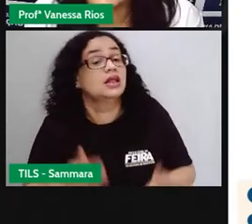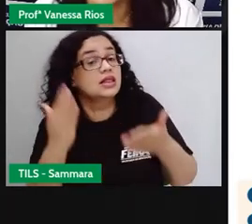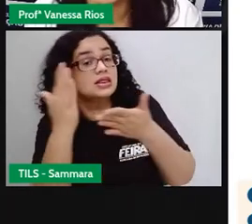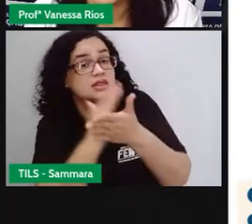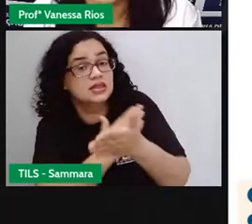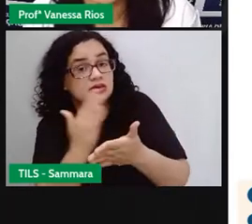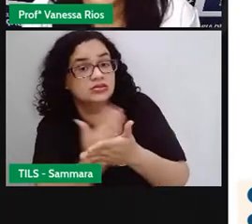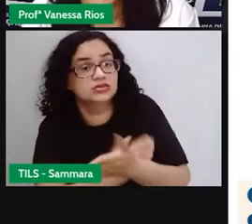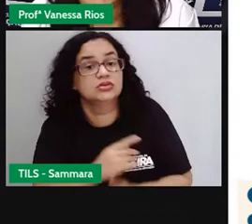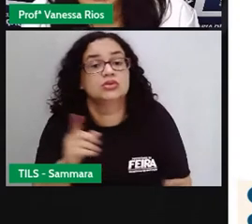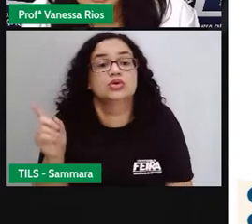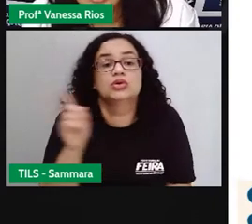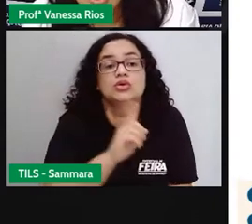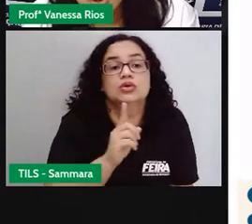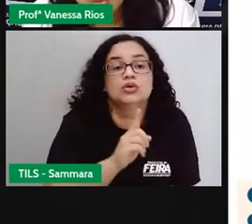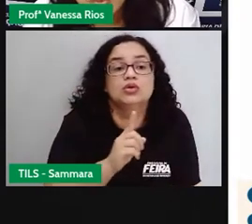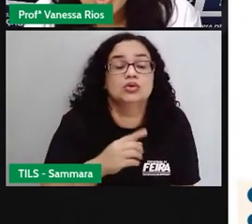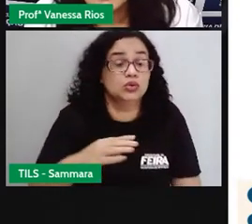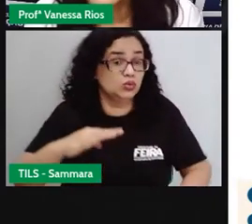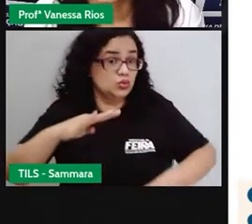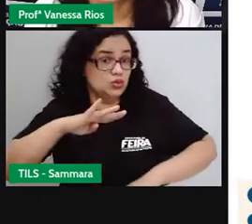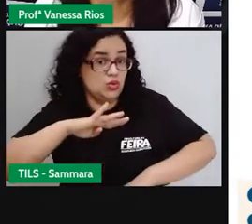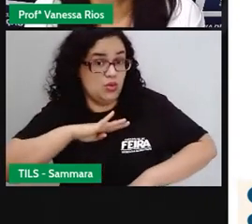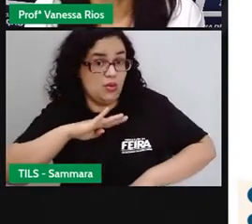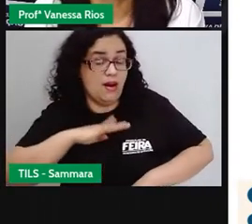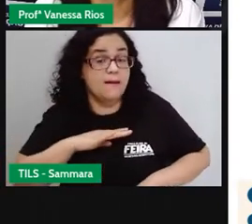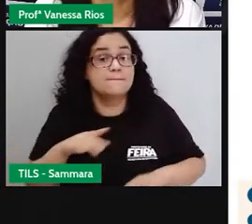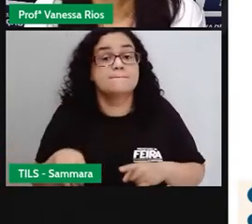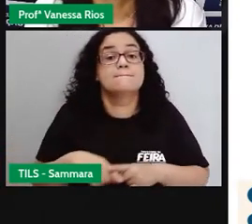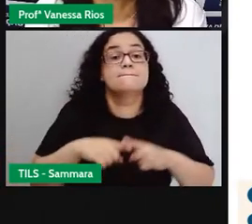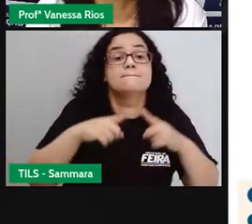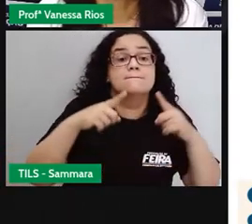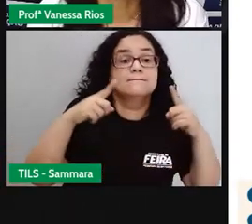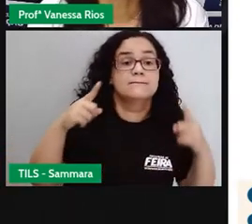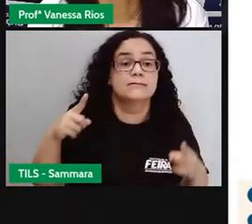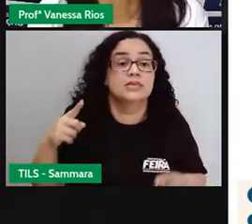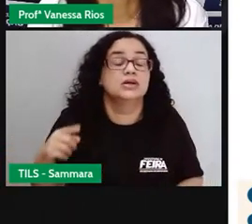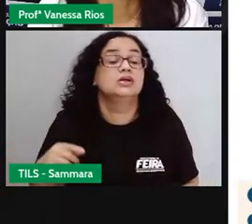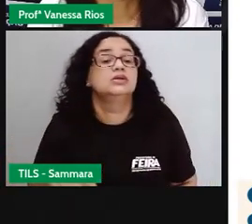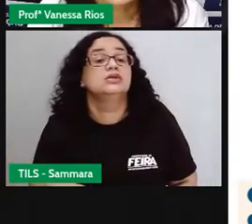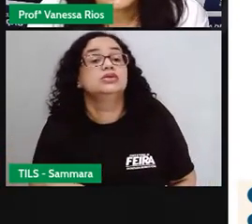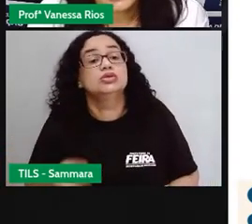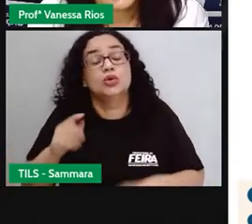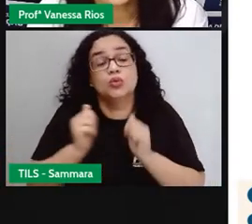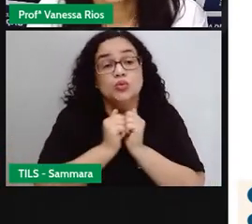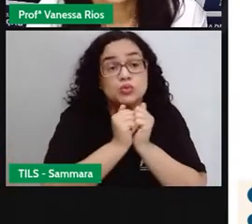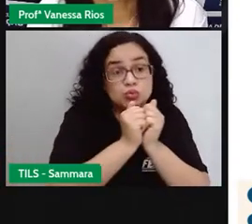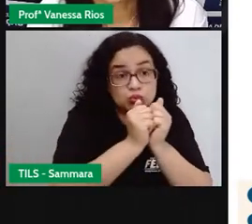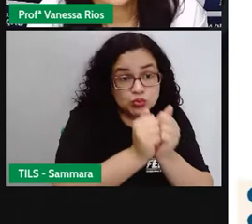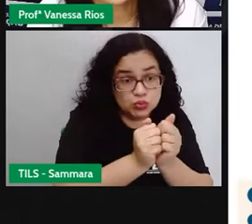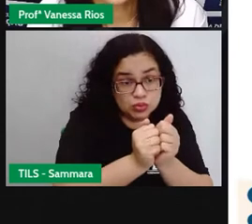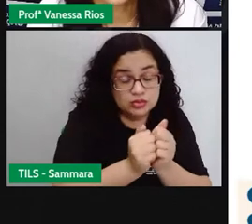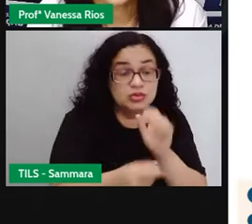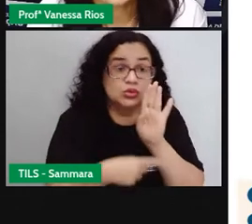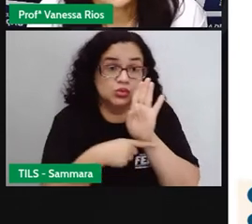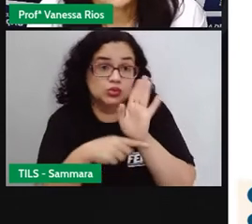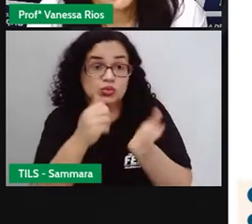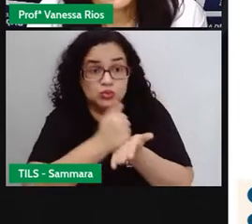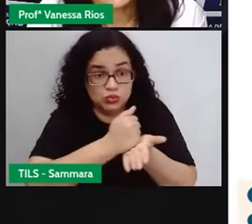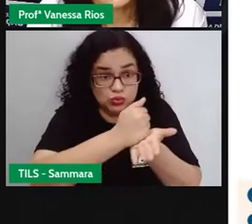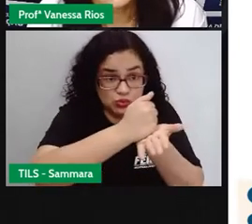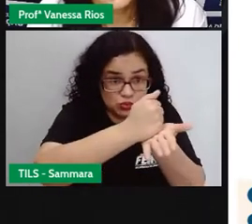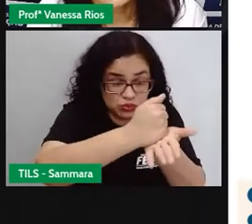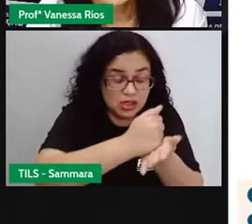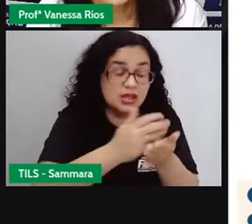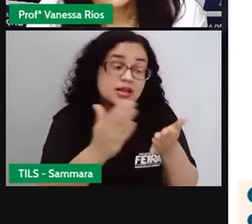livros, que não fazem parte do nosso corpo, mas aí fazem, são os instrumentos relacionados aí ao processo